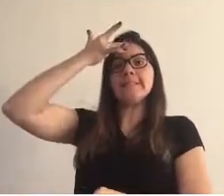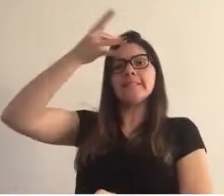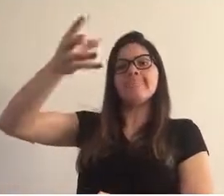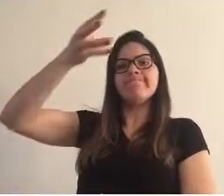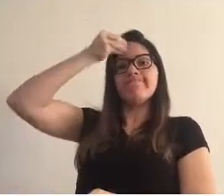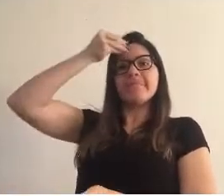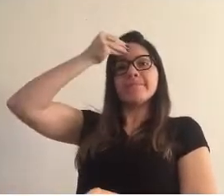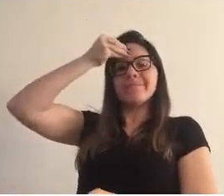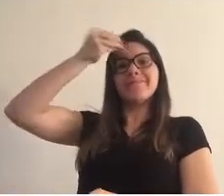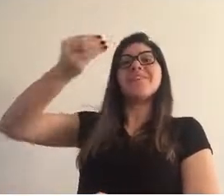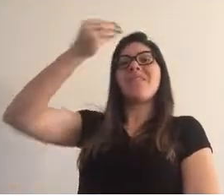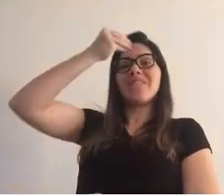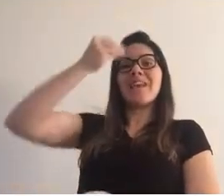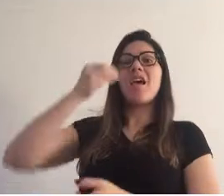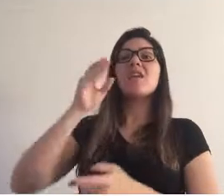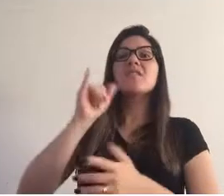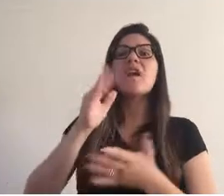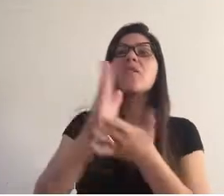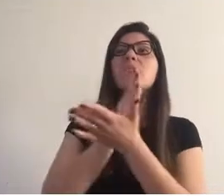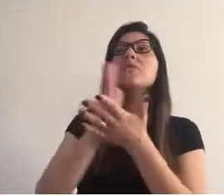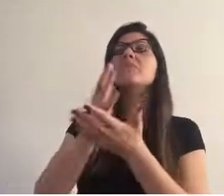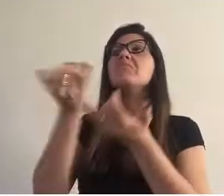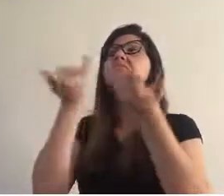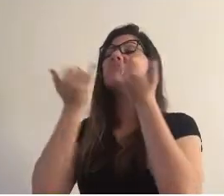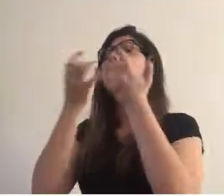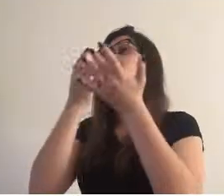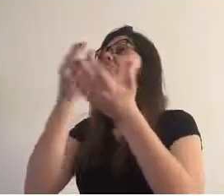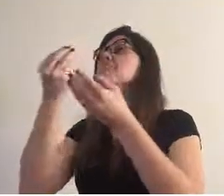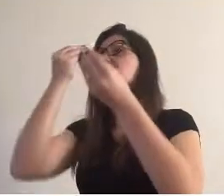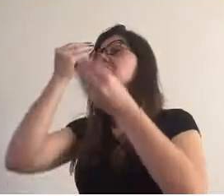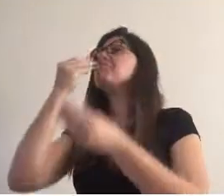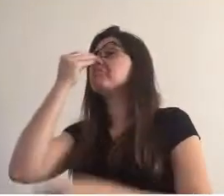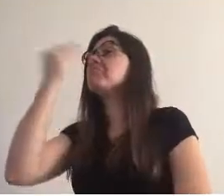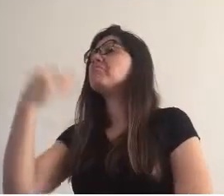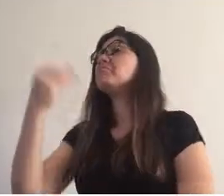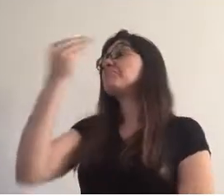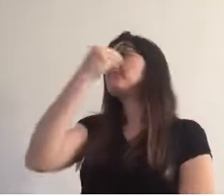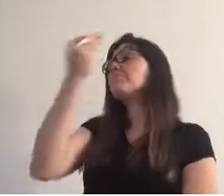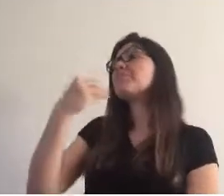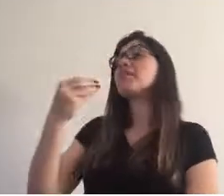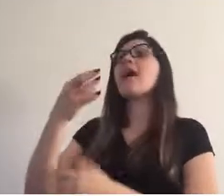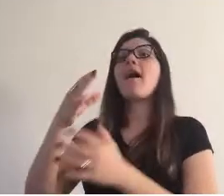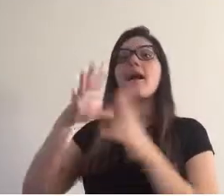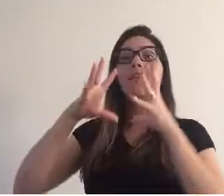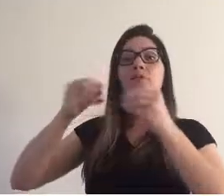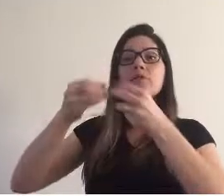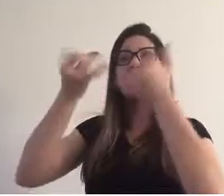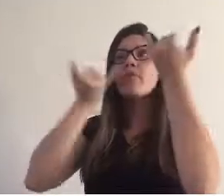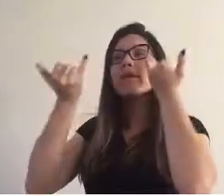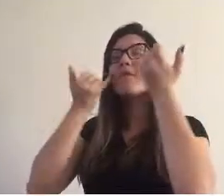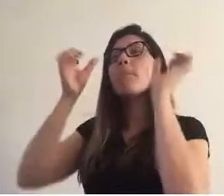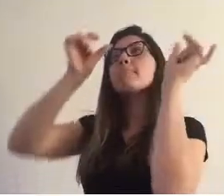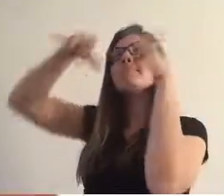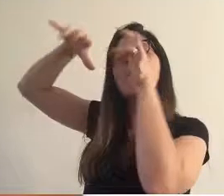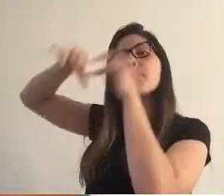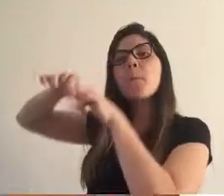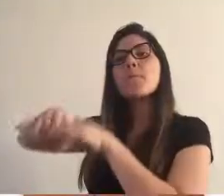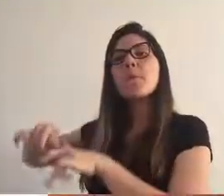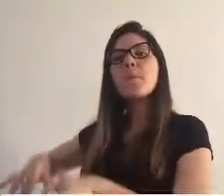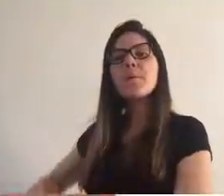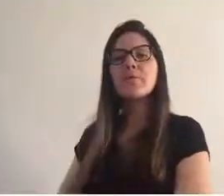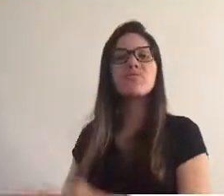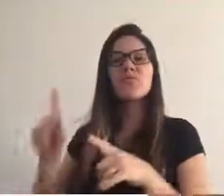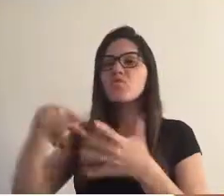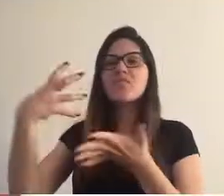recebidas com indiferença e tédio serão descartadas durante a noite. Nesse momento, você já deve ter percebido o grande